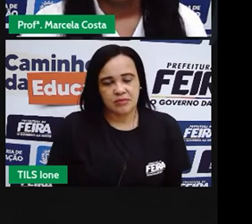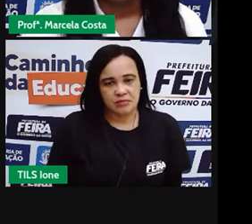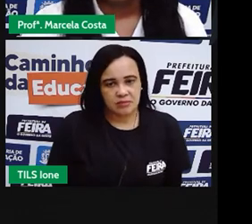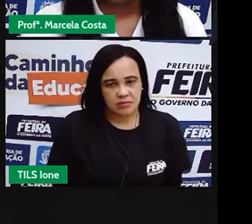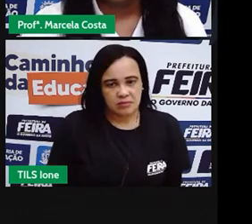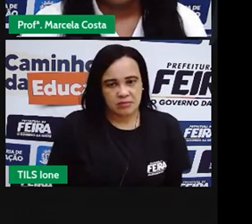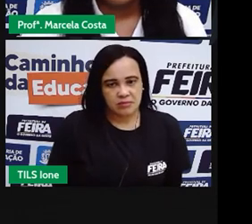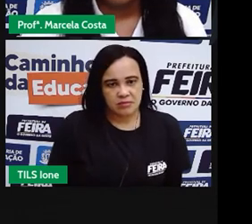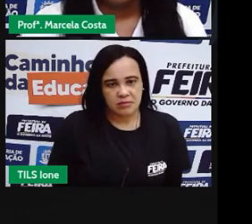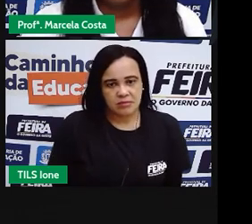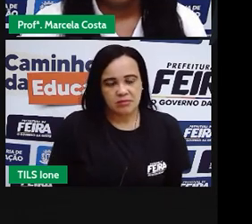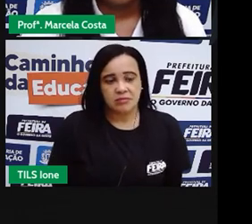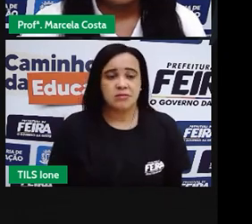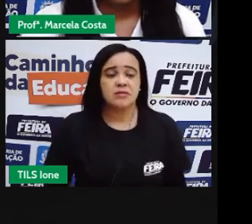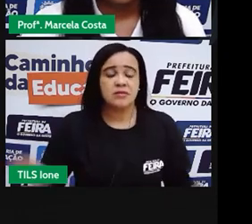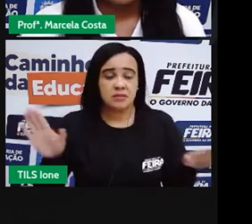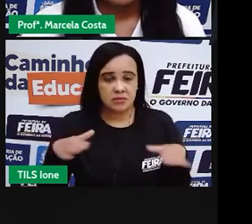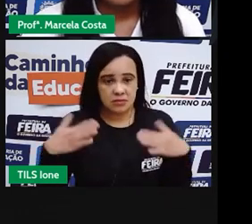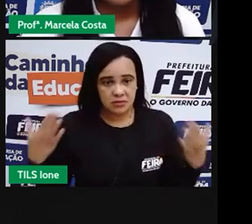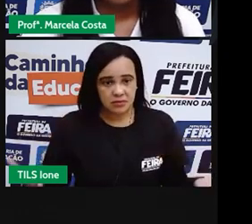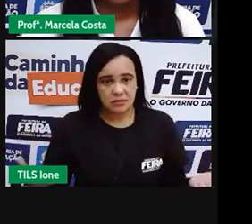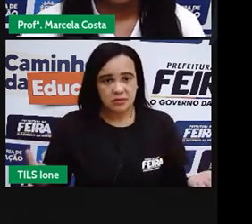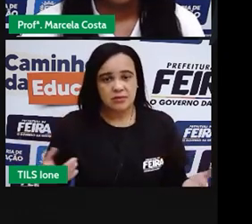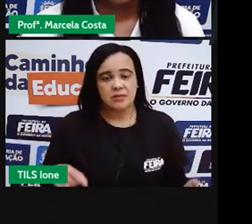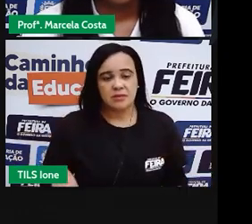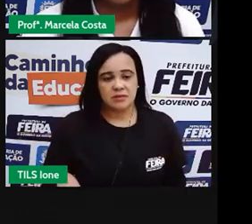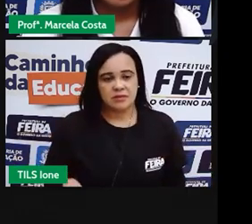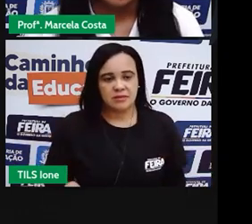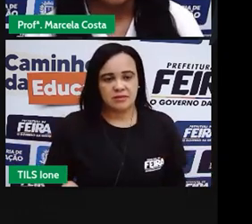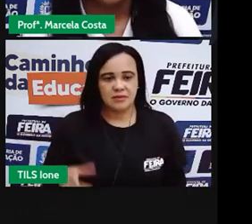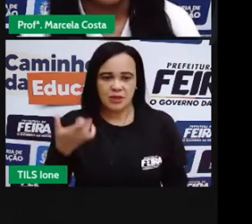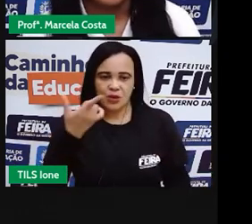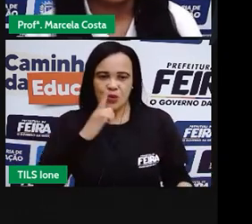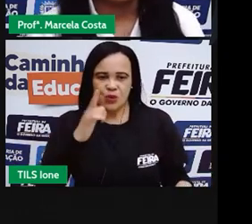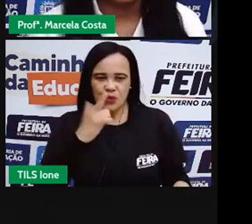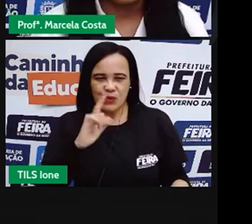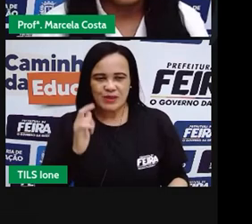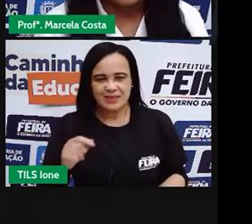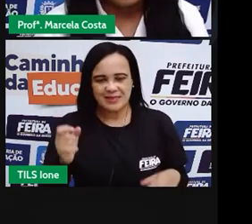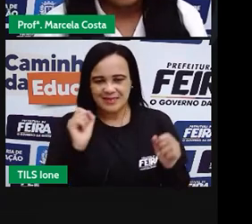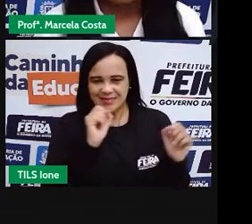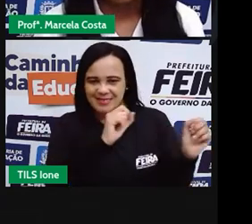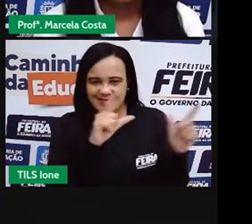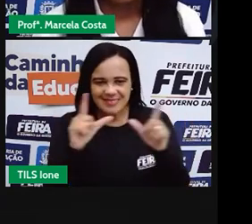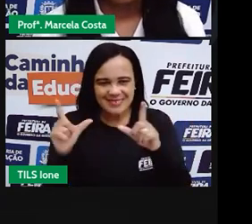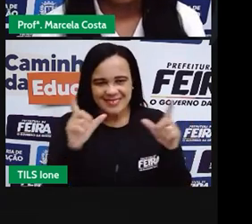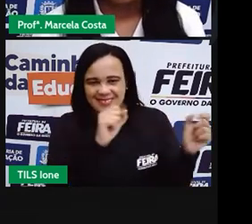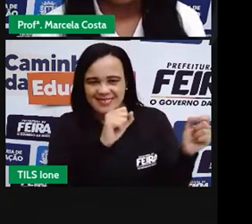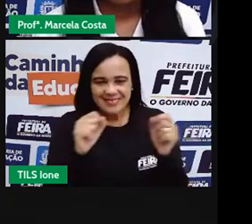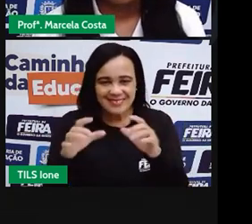Então, vocês conseguiram acompanhar essa escrita?